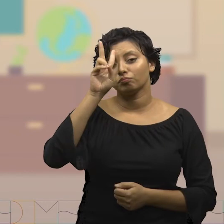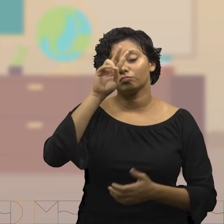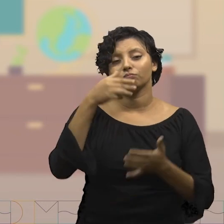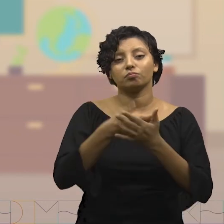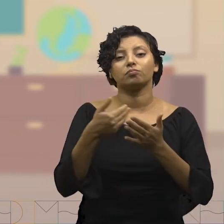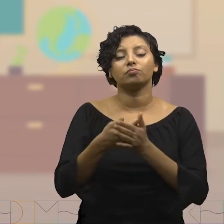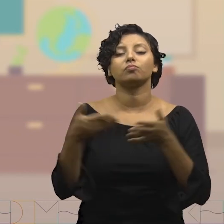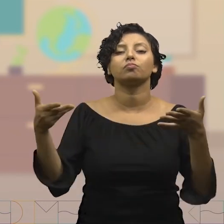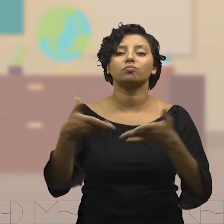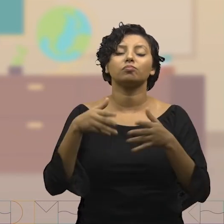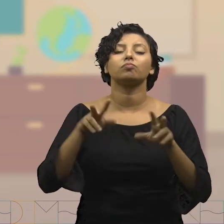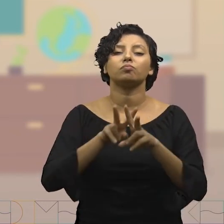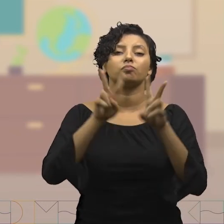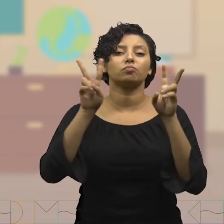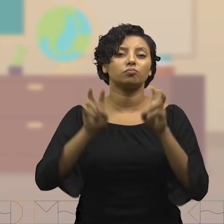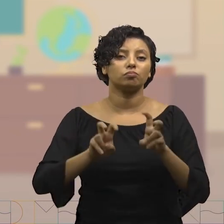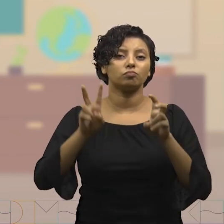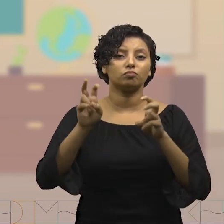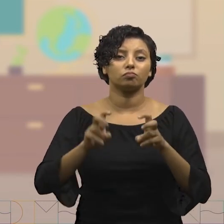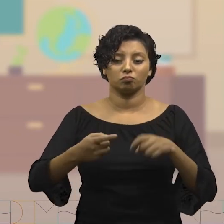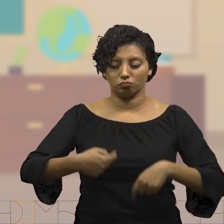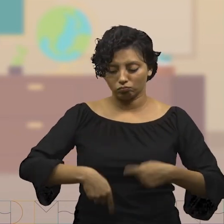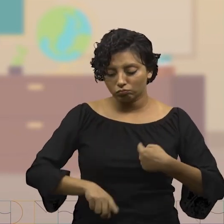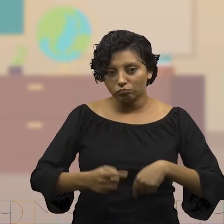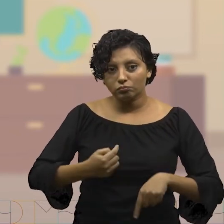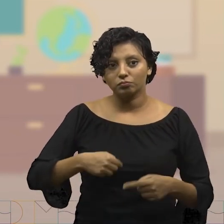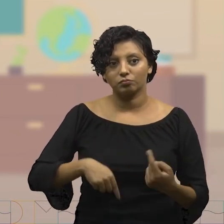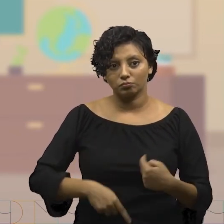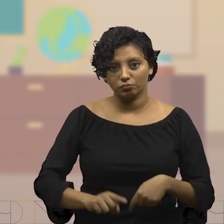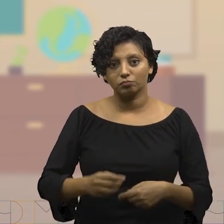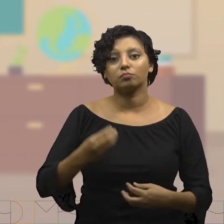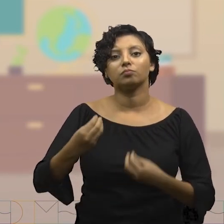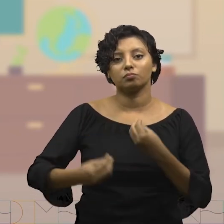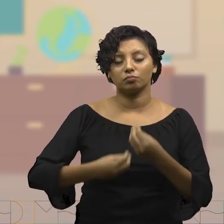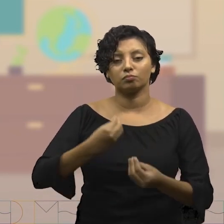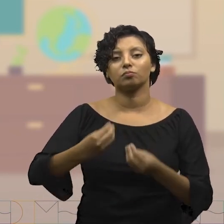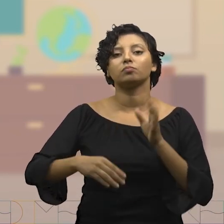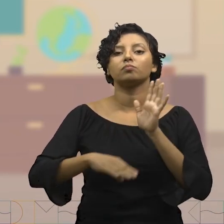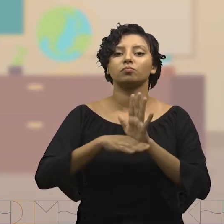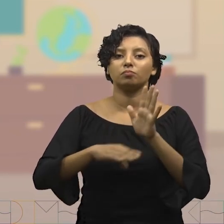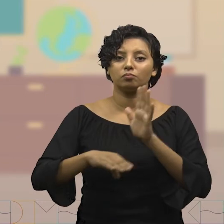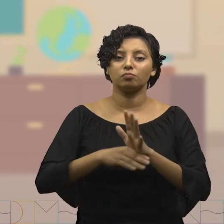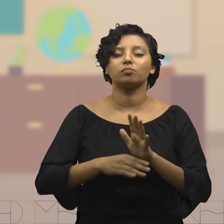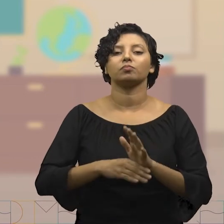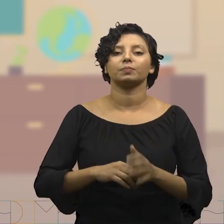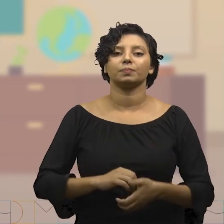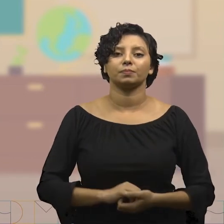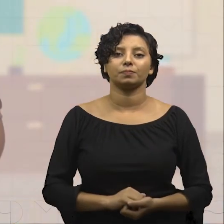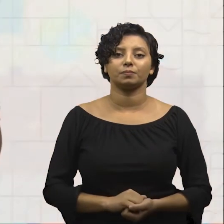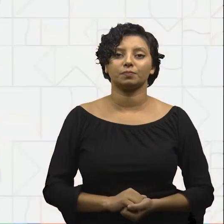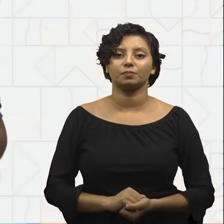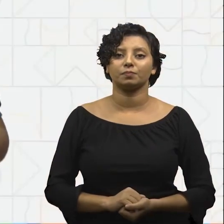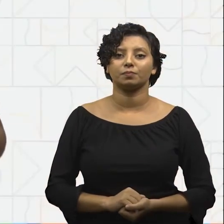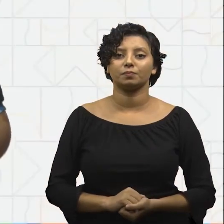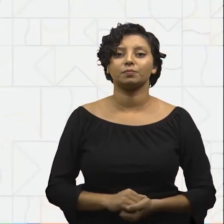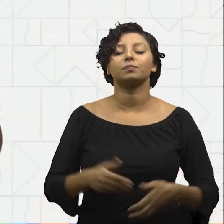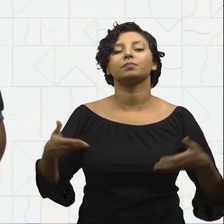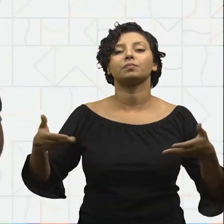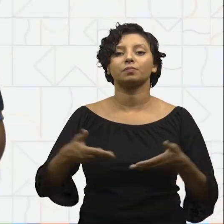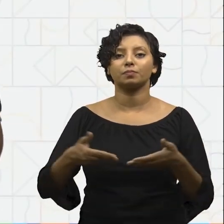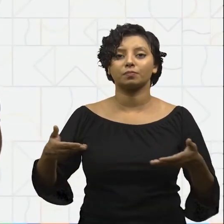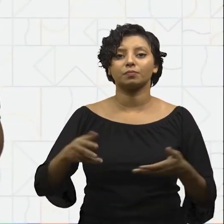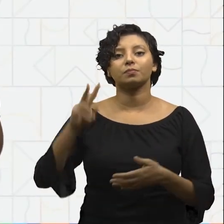aula de hoje nós falamos da flora intestinal, como elas auxiliam na defesa do corpo humano. Agora,